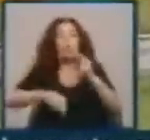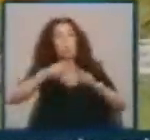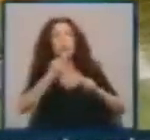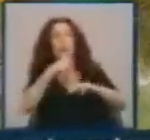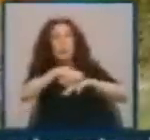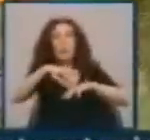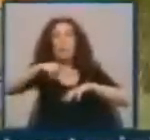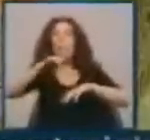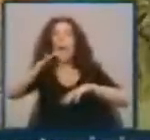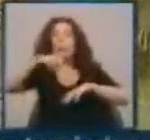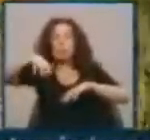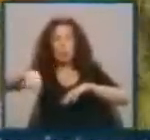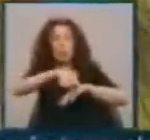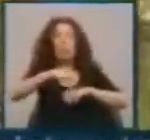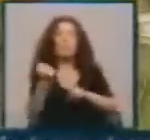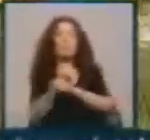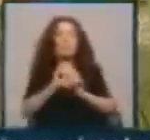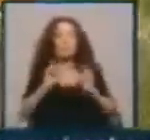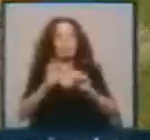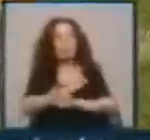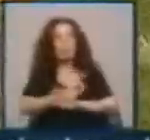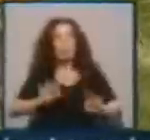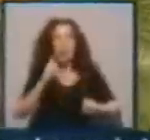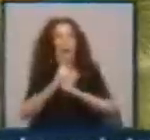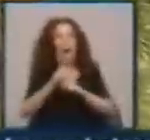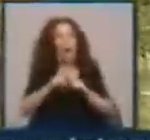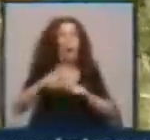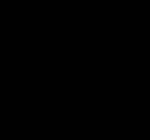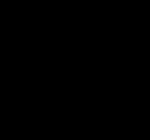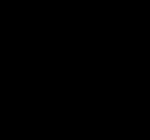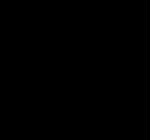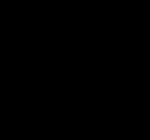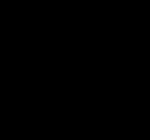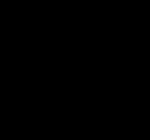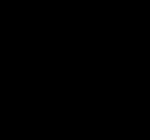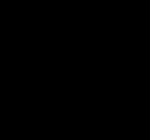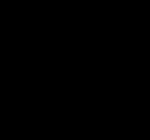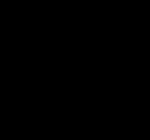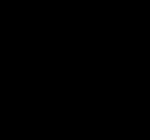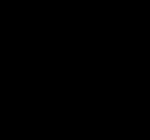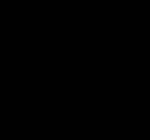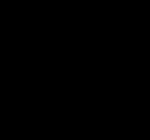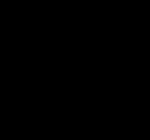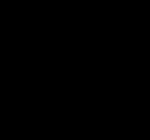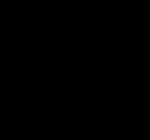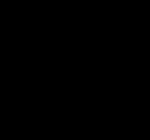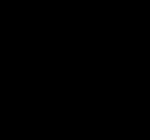igreja e do palácio de Pina Manico recuperam a dignidade de outros tempos. A Câmara Municipal da Azambuja